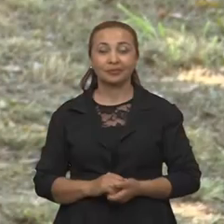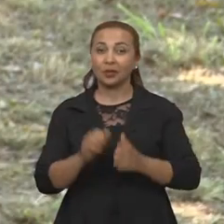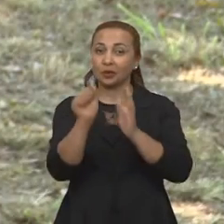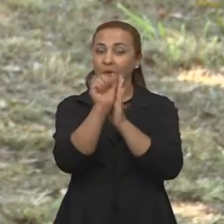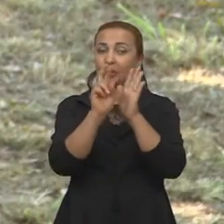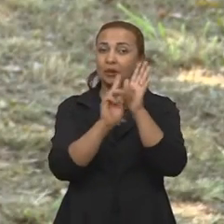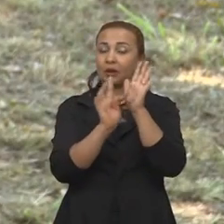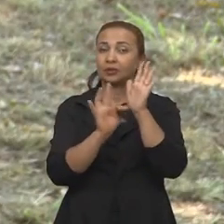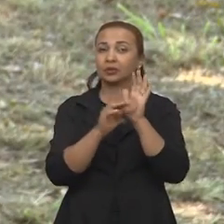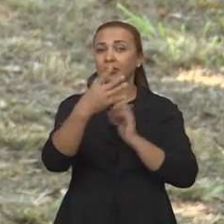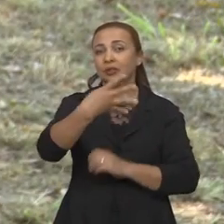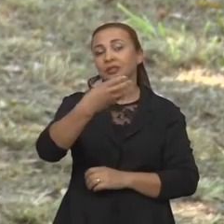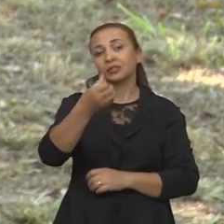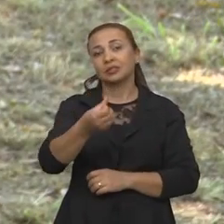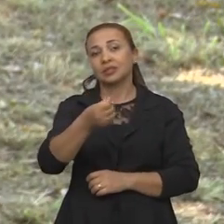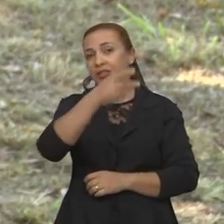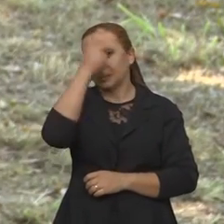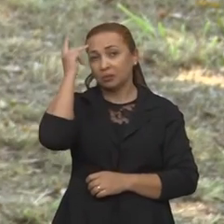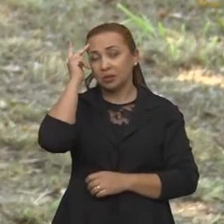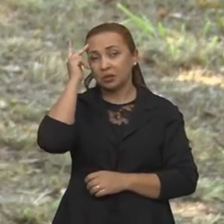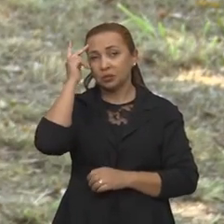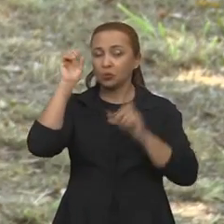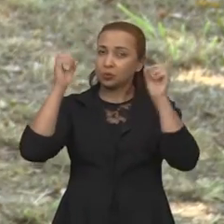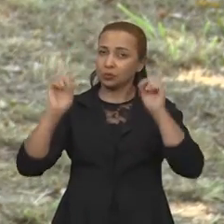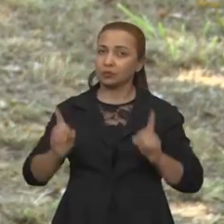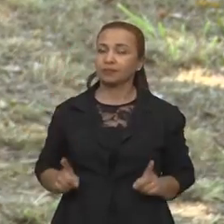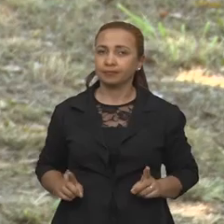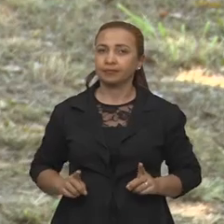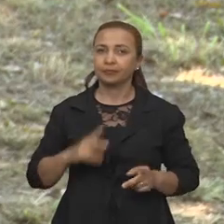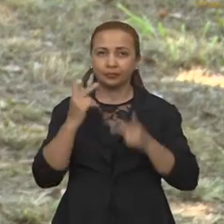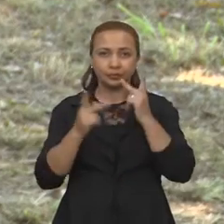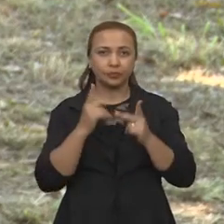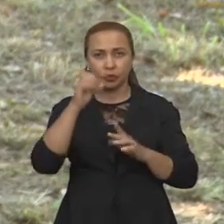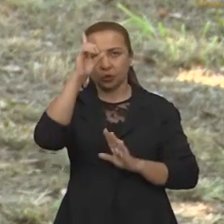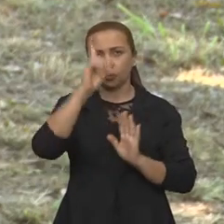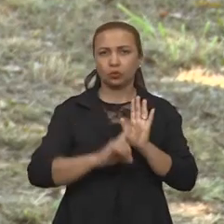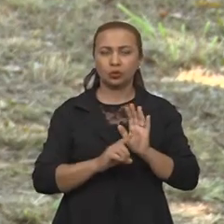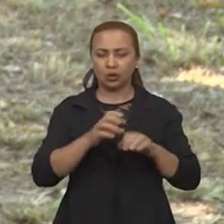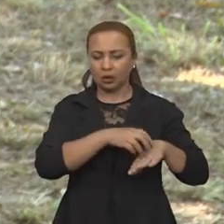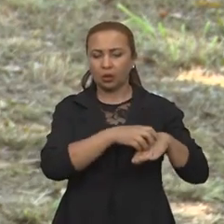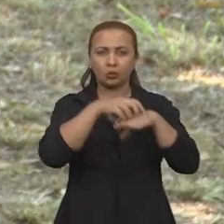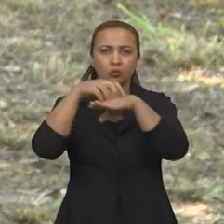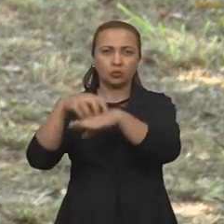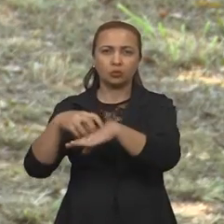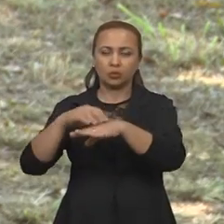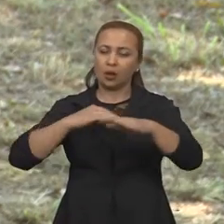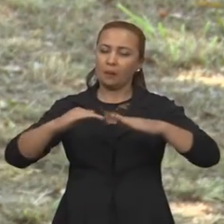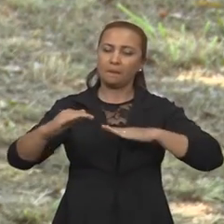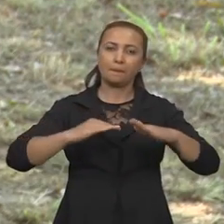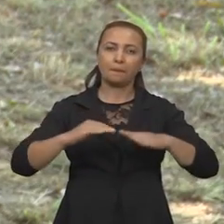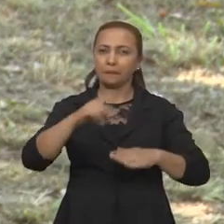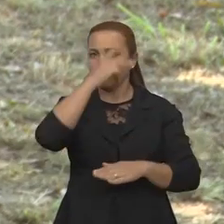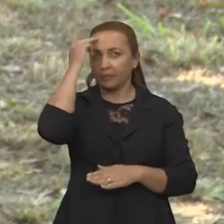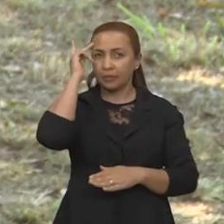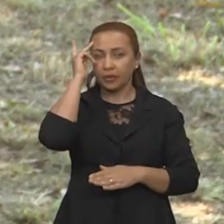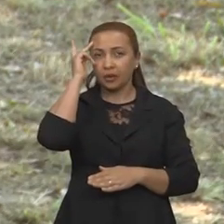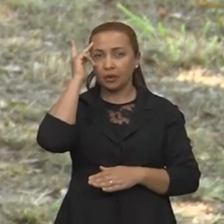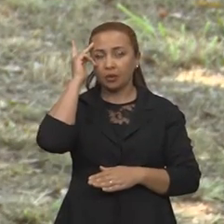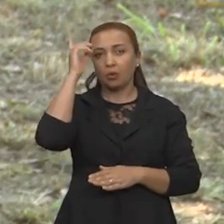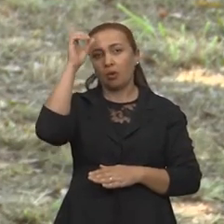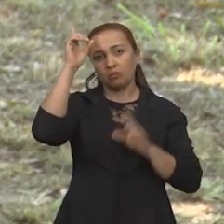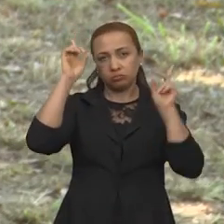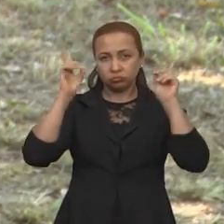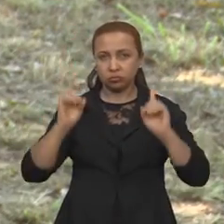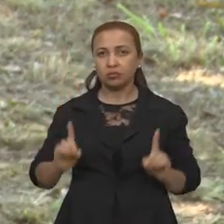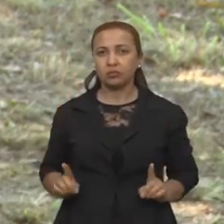O artigo 46 do Estatuto da Pessoa com Deficiência determina que o direito ao transporte e a mobilidade da pessoa